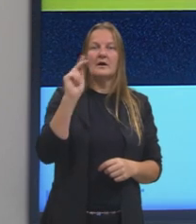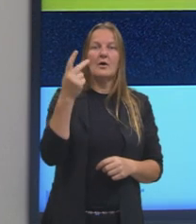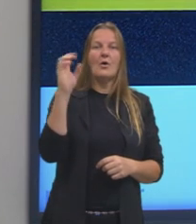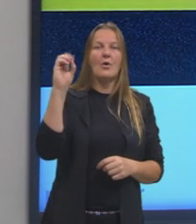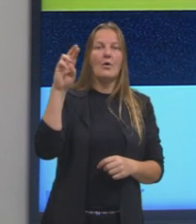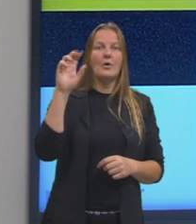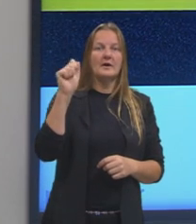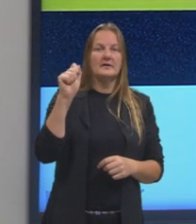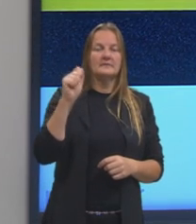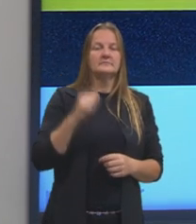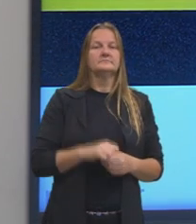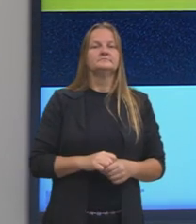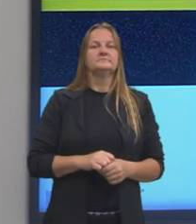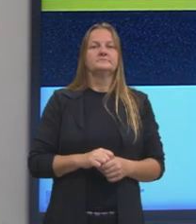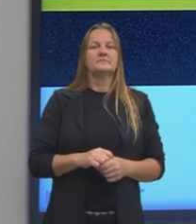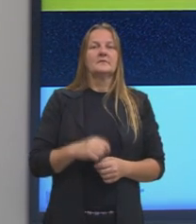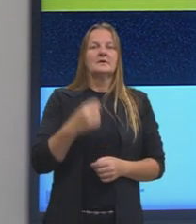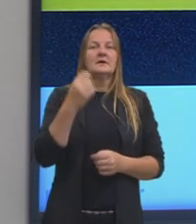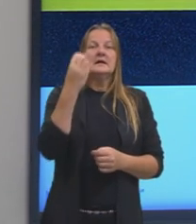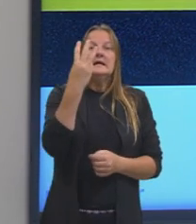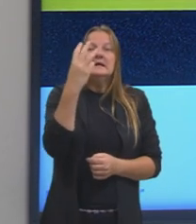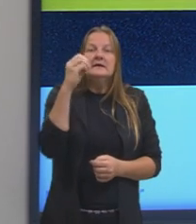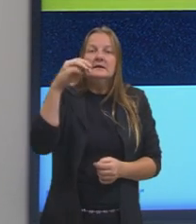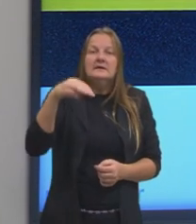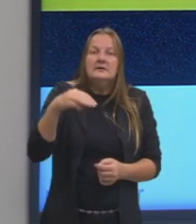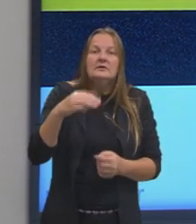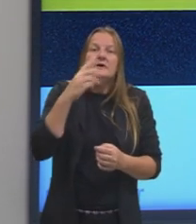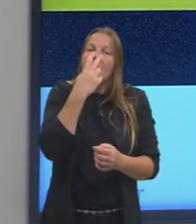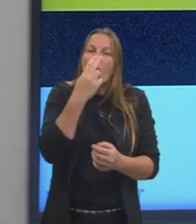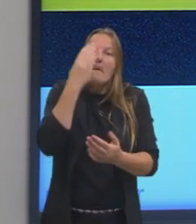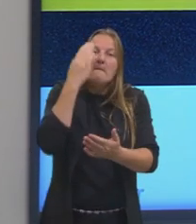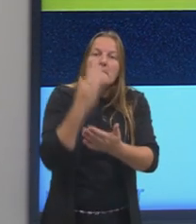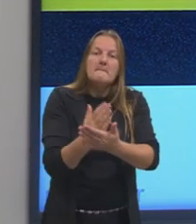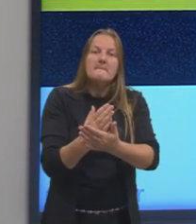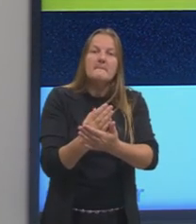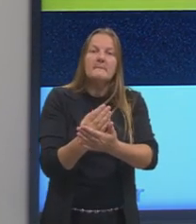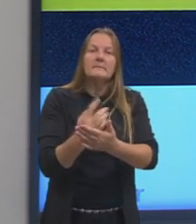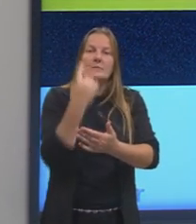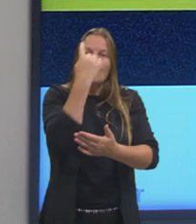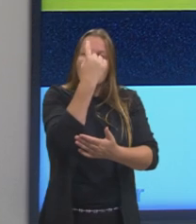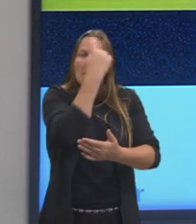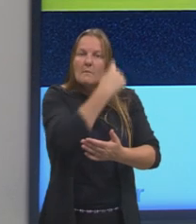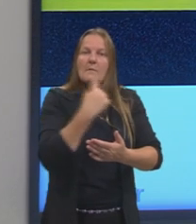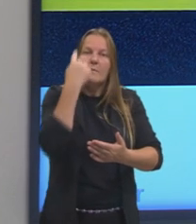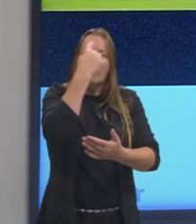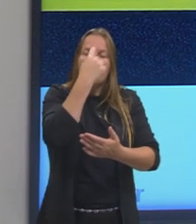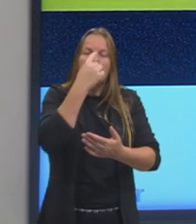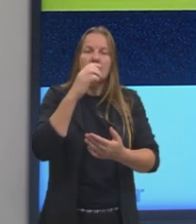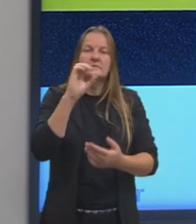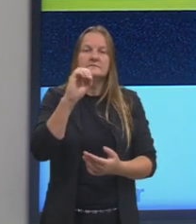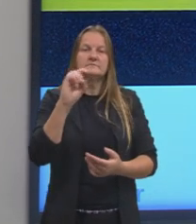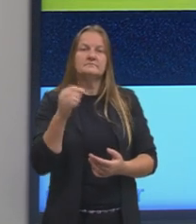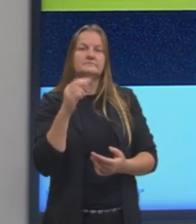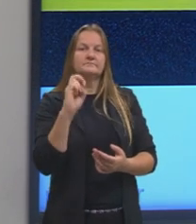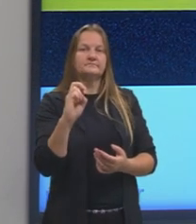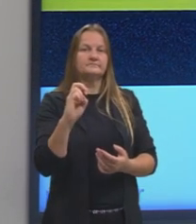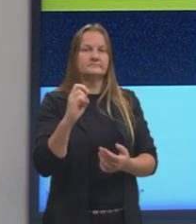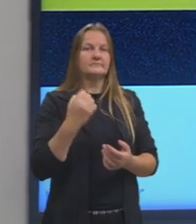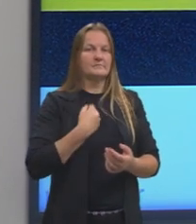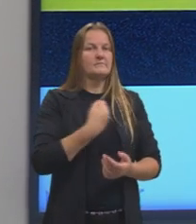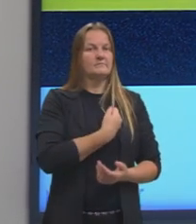Então, 30 minutos é metade de 1 hora. Metade de 1 é 0,5. Tá?